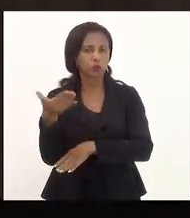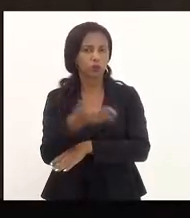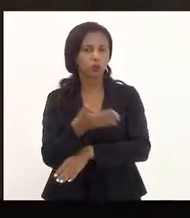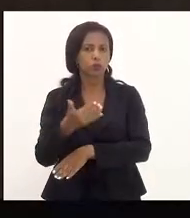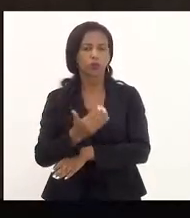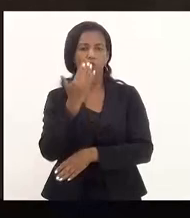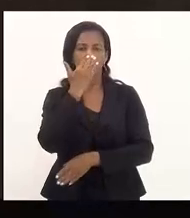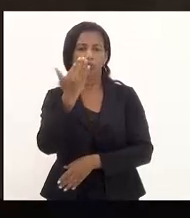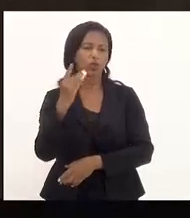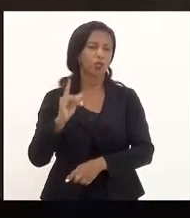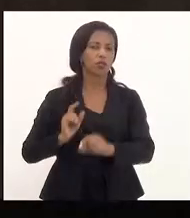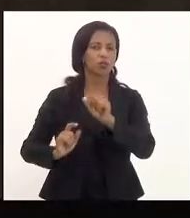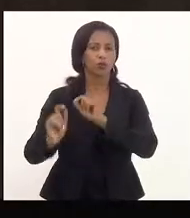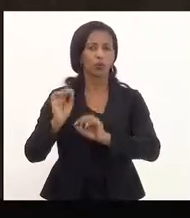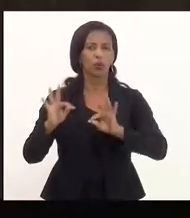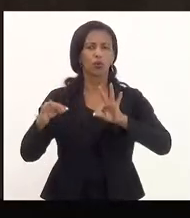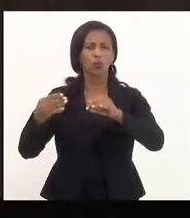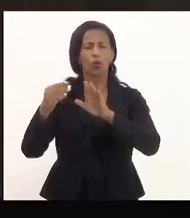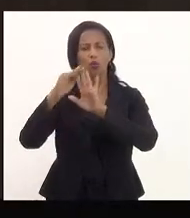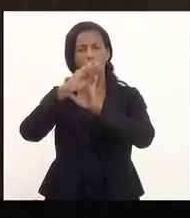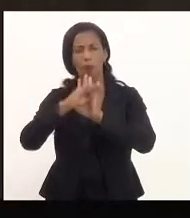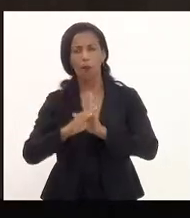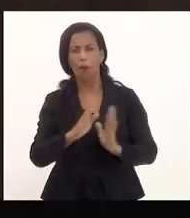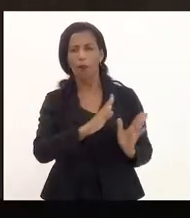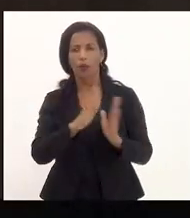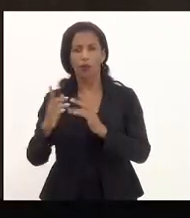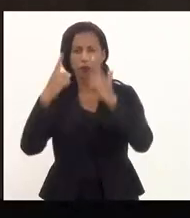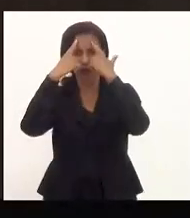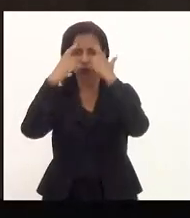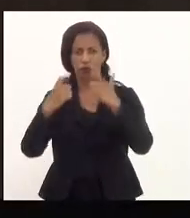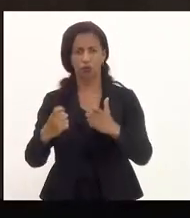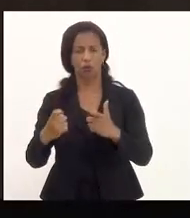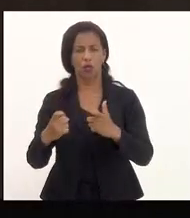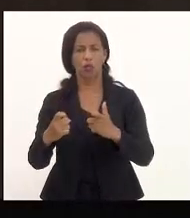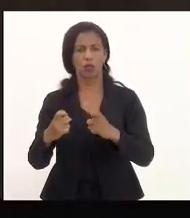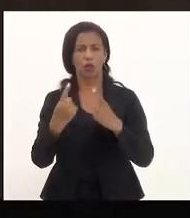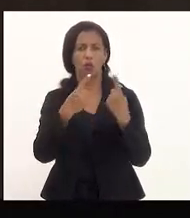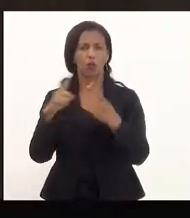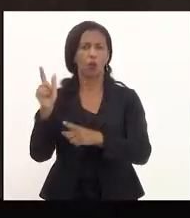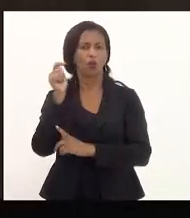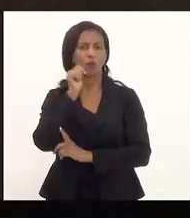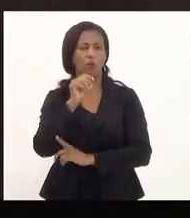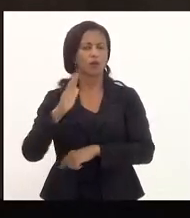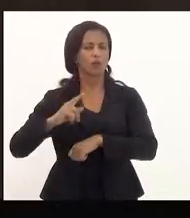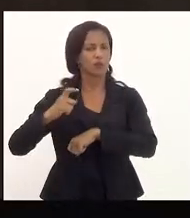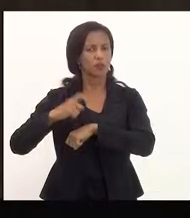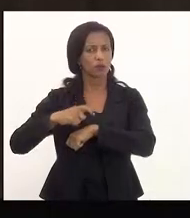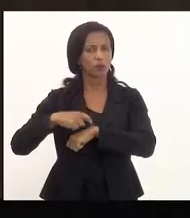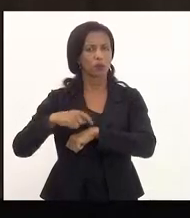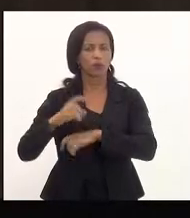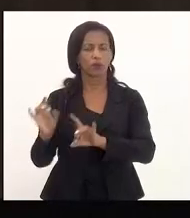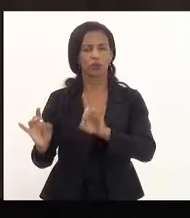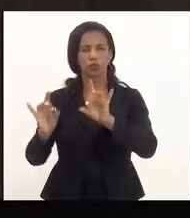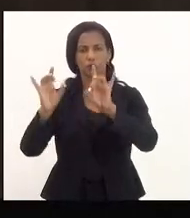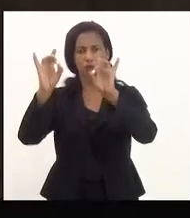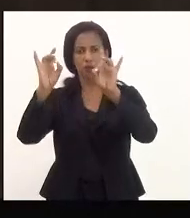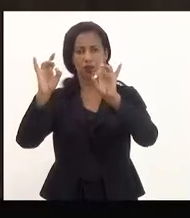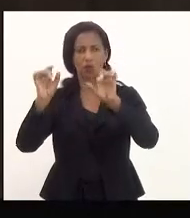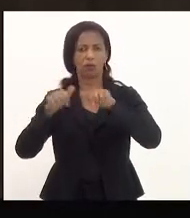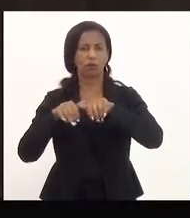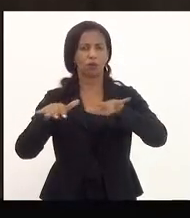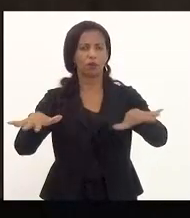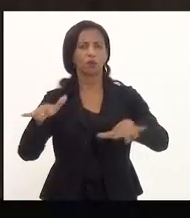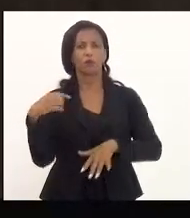diante do que foi todo um processo de violência obstétrica, que aí a gente sabe que nesse momento, em especial da pandemia,